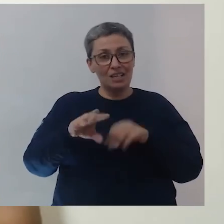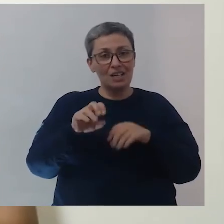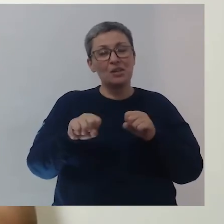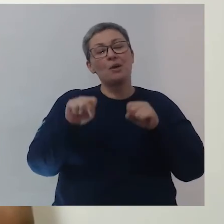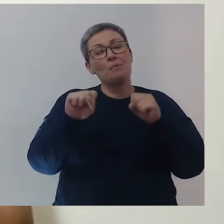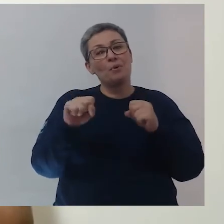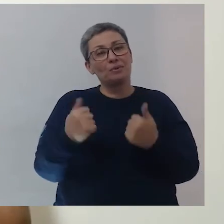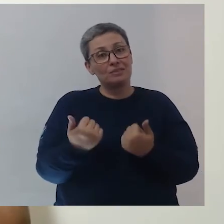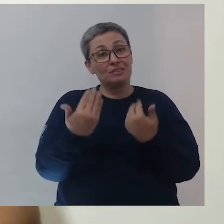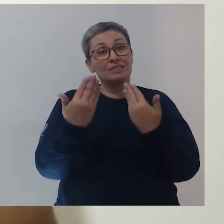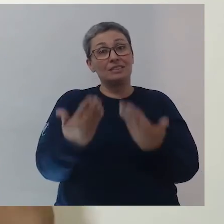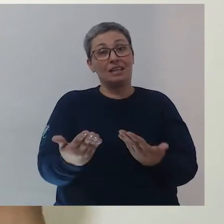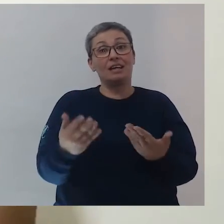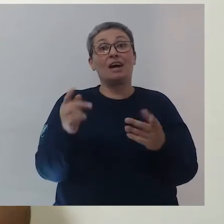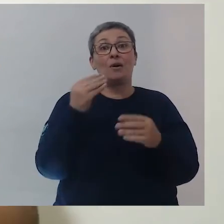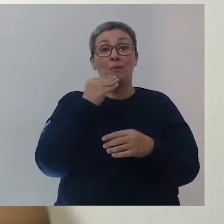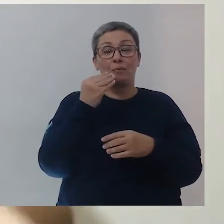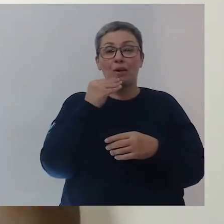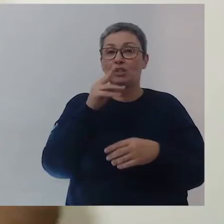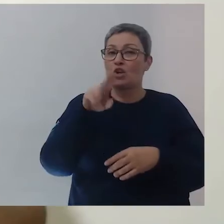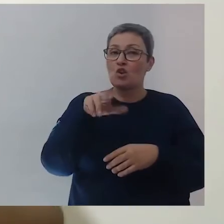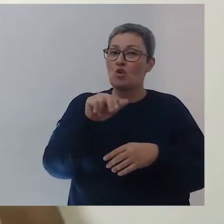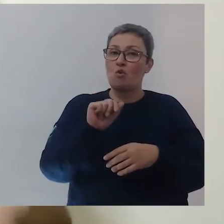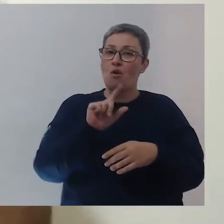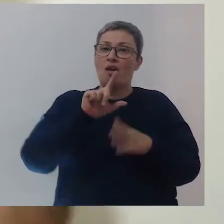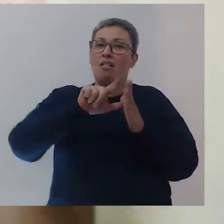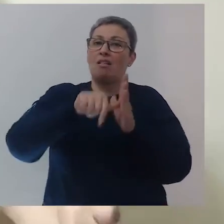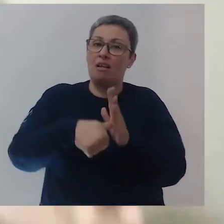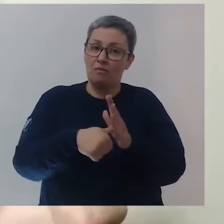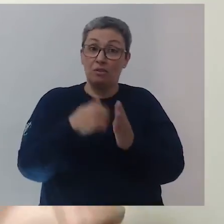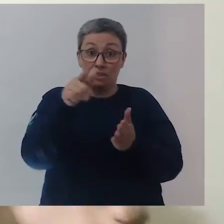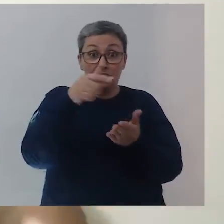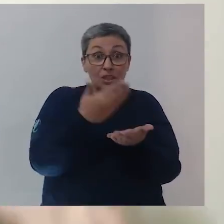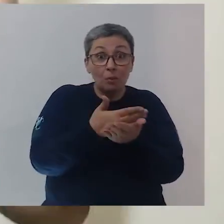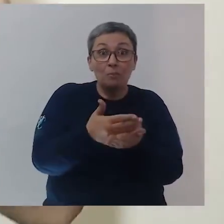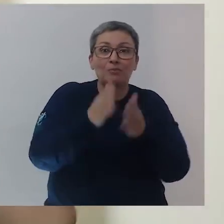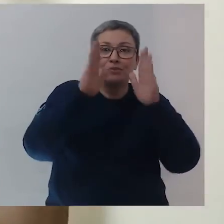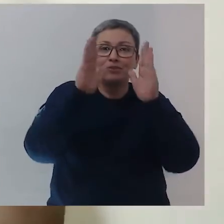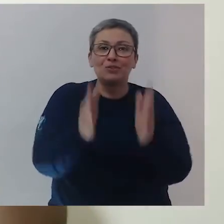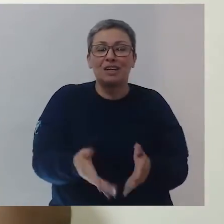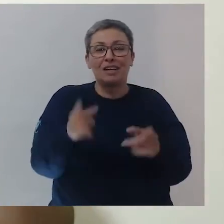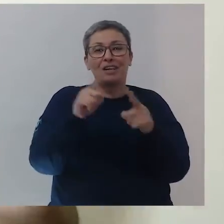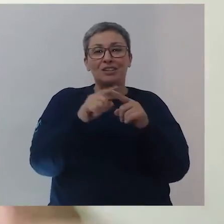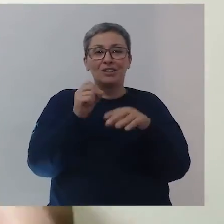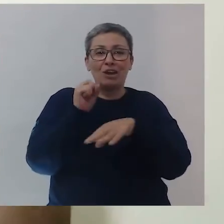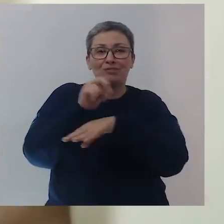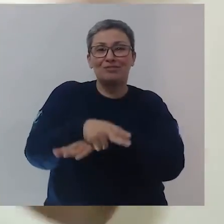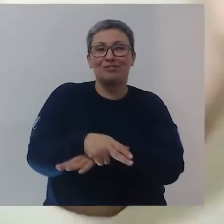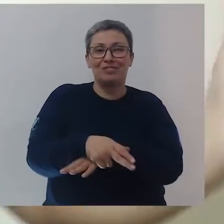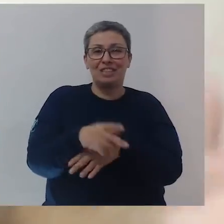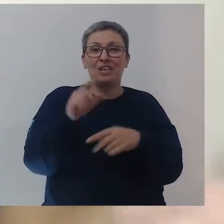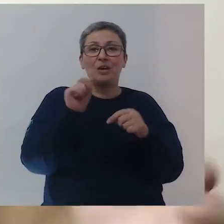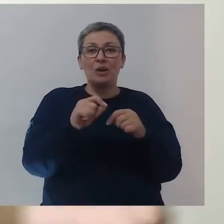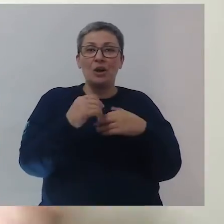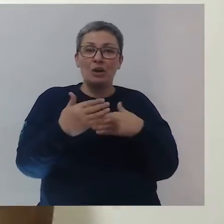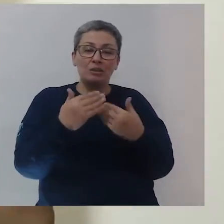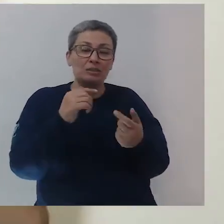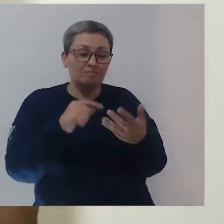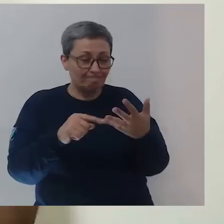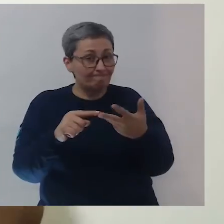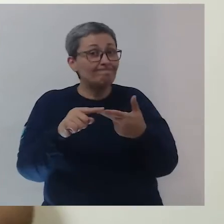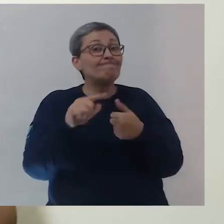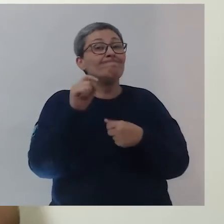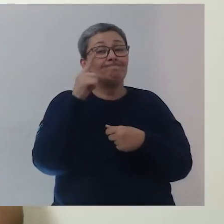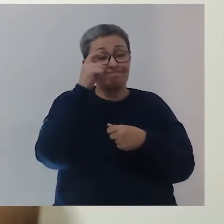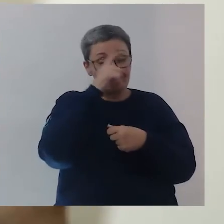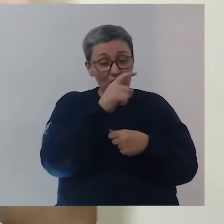pode te dar essa estabilidade. Nunca é tarde. O primeiro passo vocês já deram. Vocês já entraram. Os passos são difíceis.